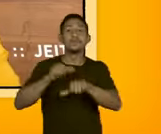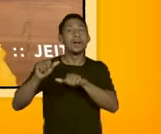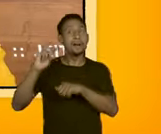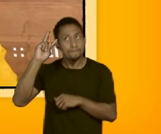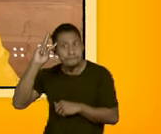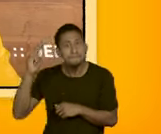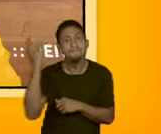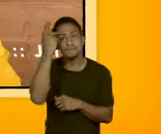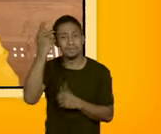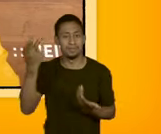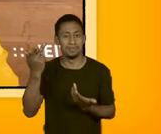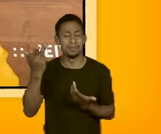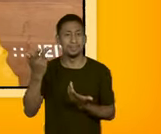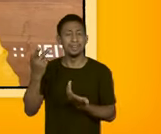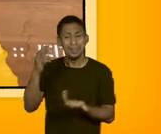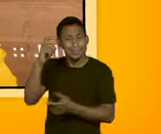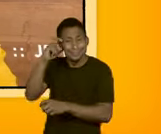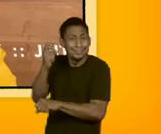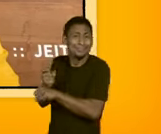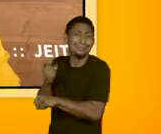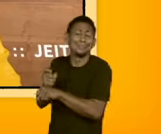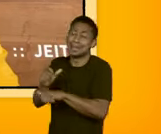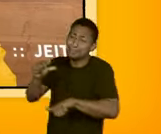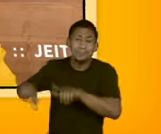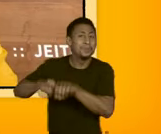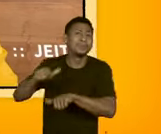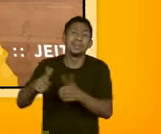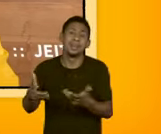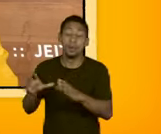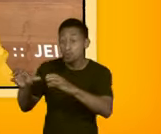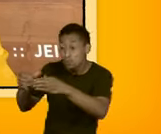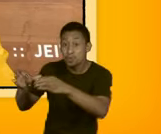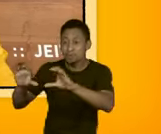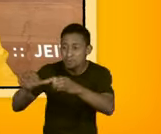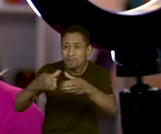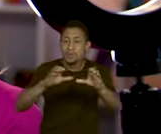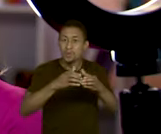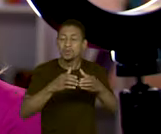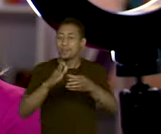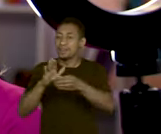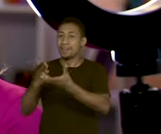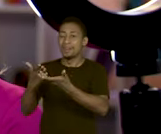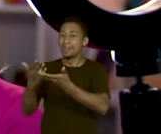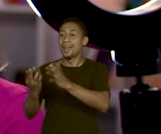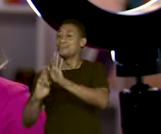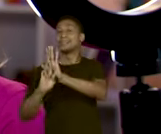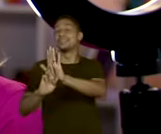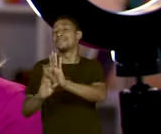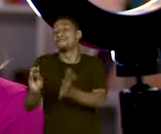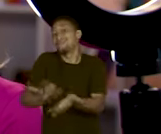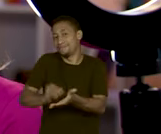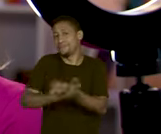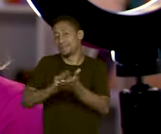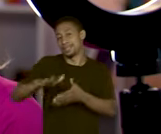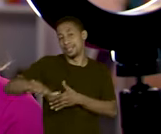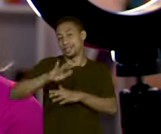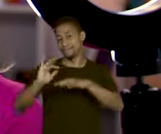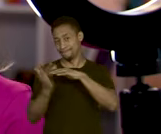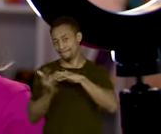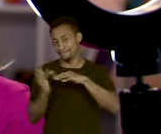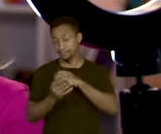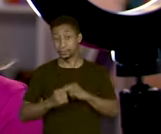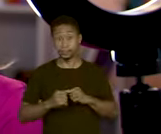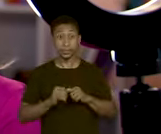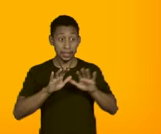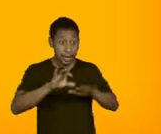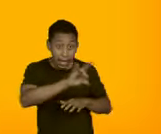estão injeçando a forma como as pessoas estão vendo esses grupos que estão sendo subrepresentados na mídia. E cada um tem sua história de